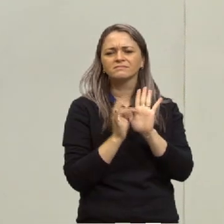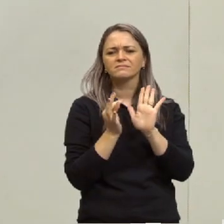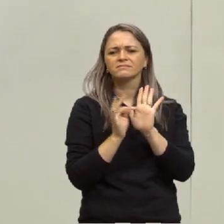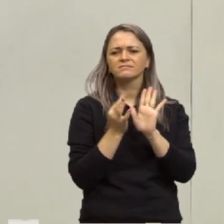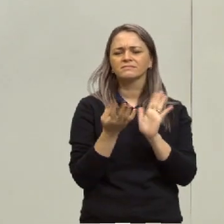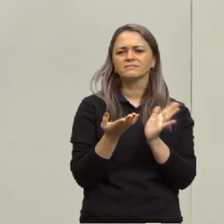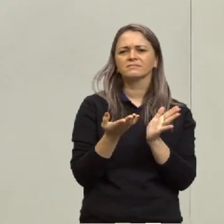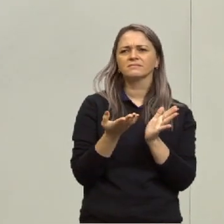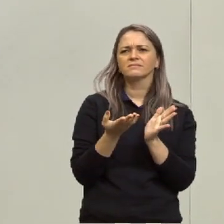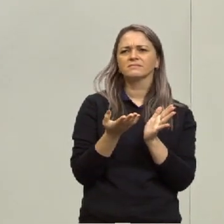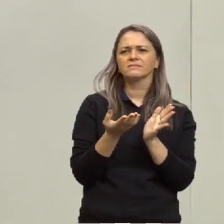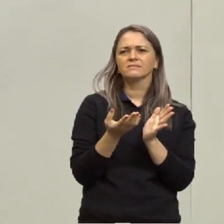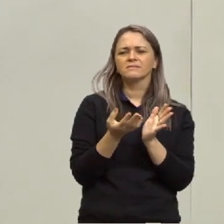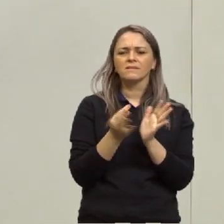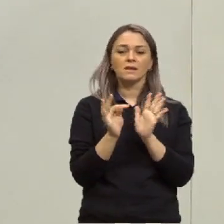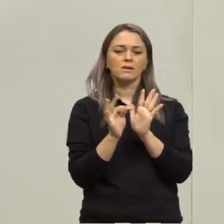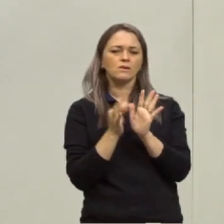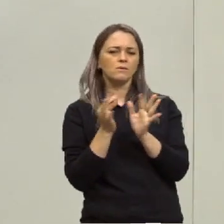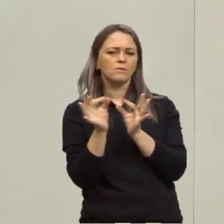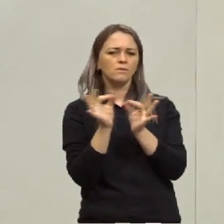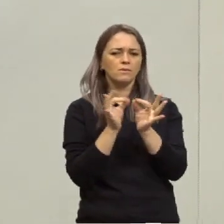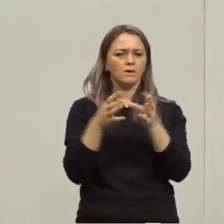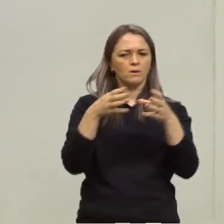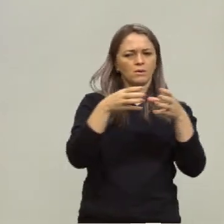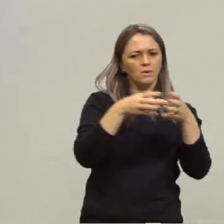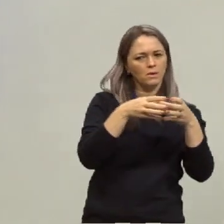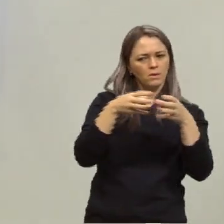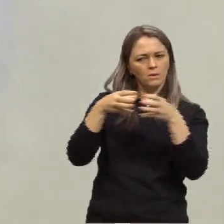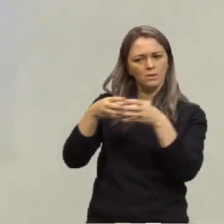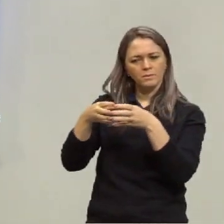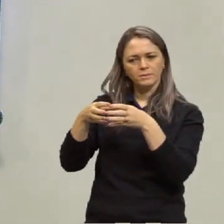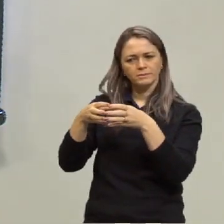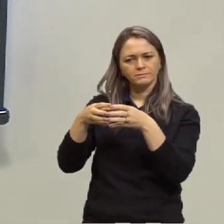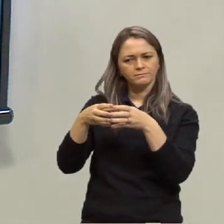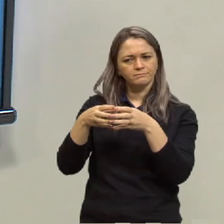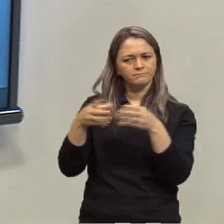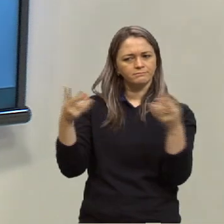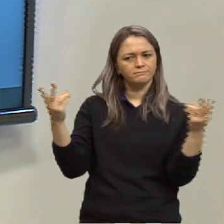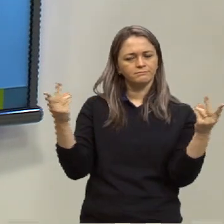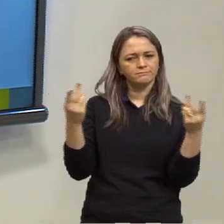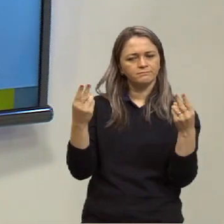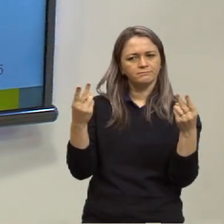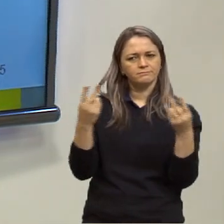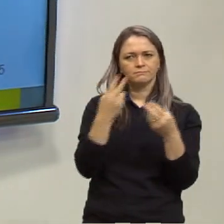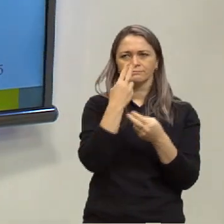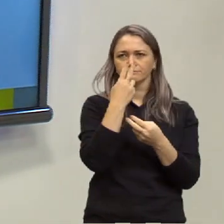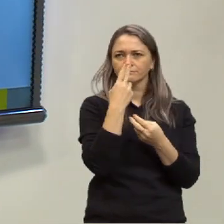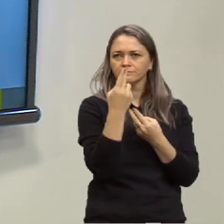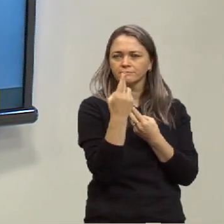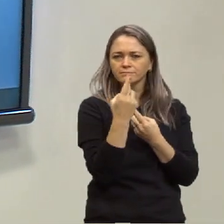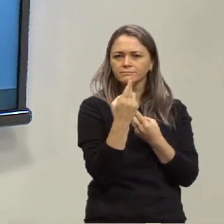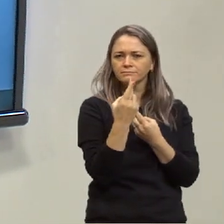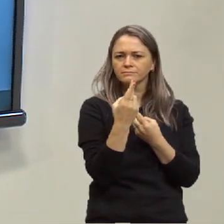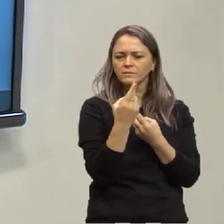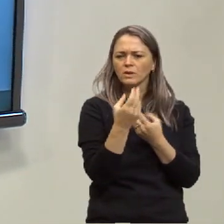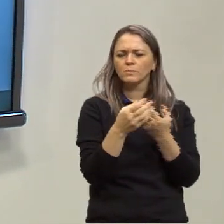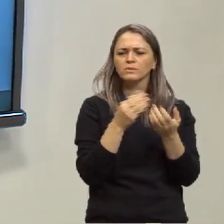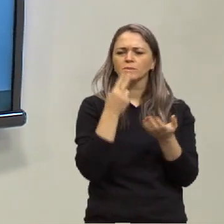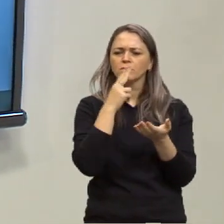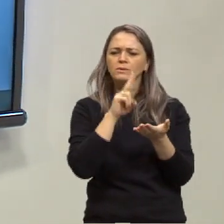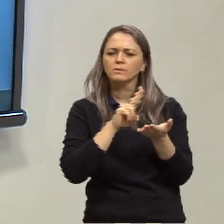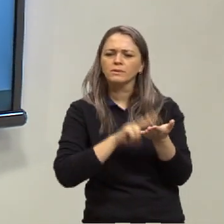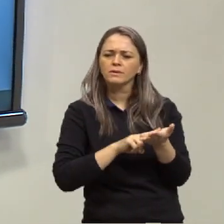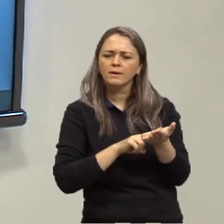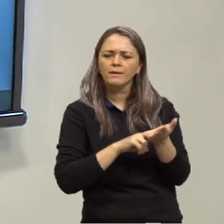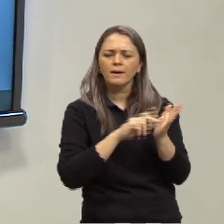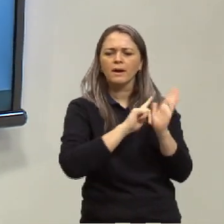Os textos, eles vão se organizar em grupos que têm semelhanças. Por exemplo, carta. Carta é um